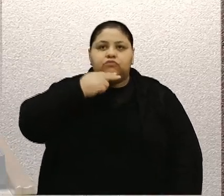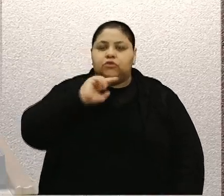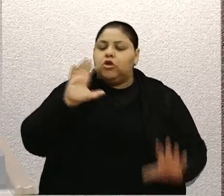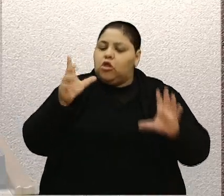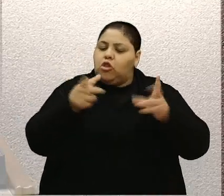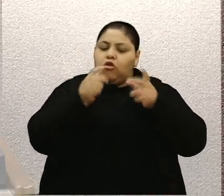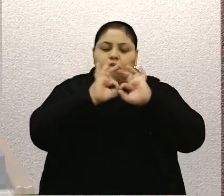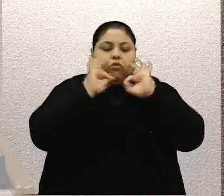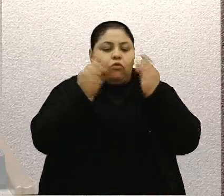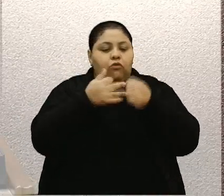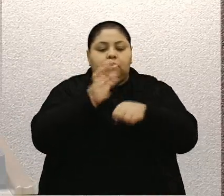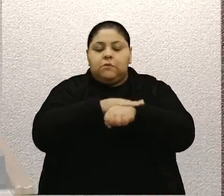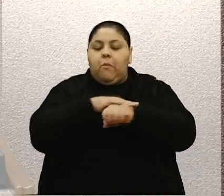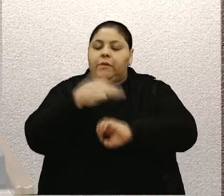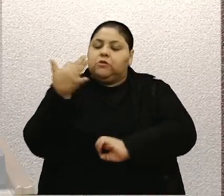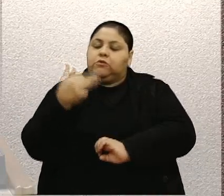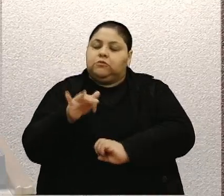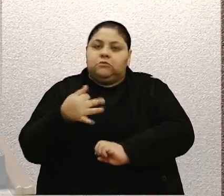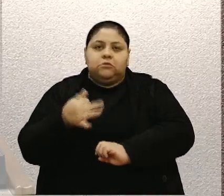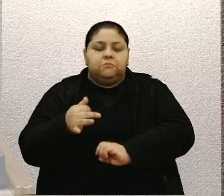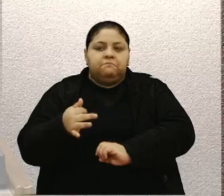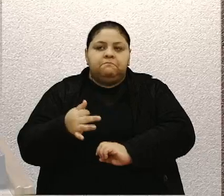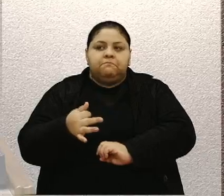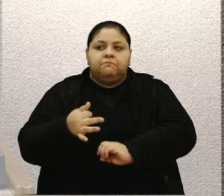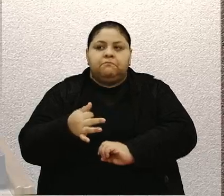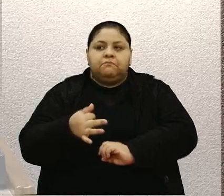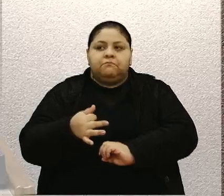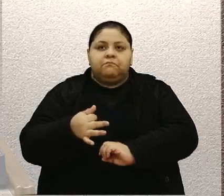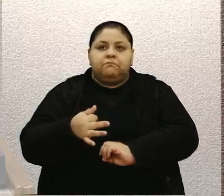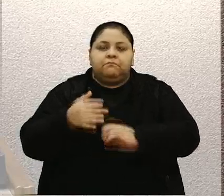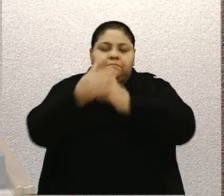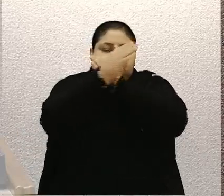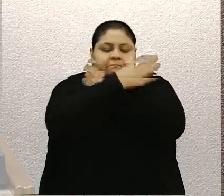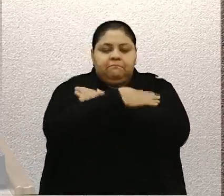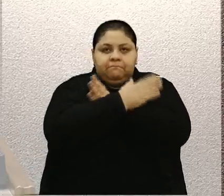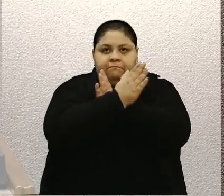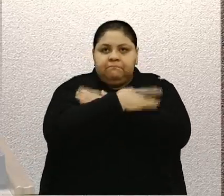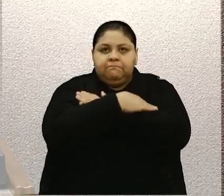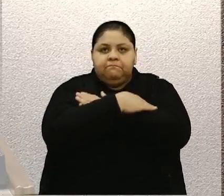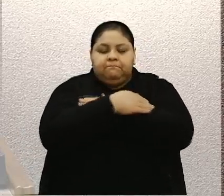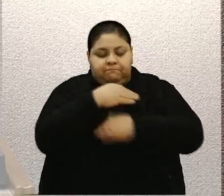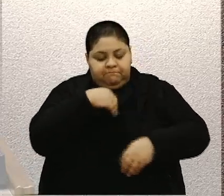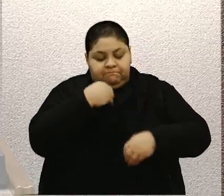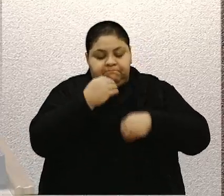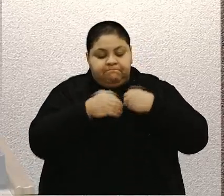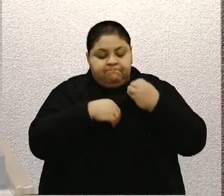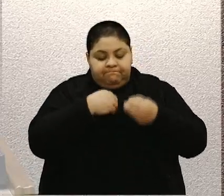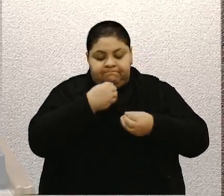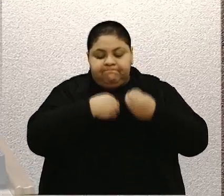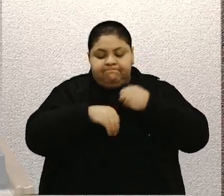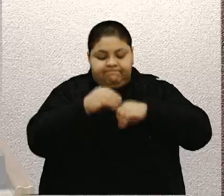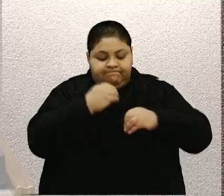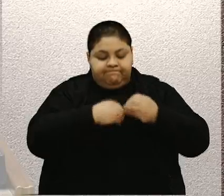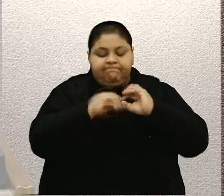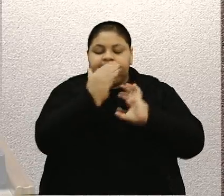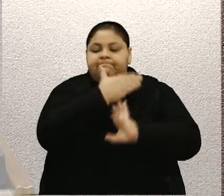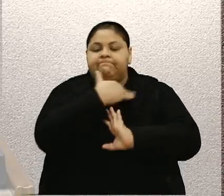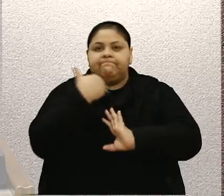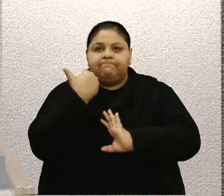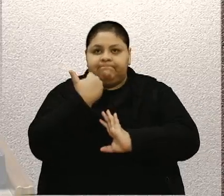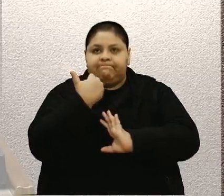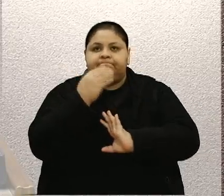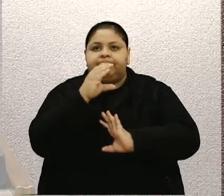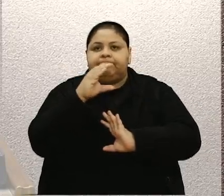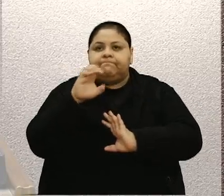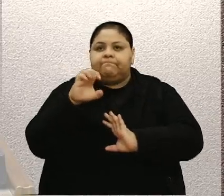nesse momento de dor, o nosso abraço, nossos sentimentos pelo falecimento de Cecília